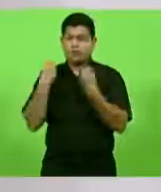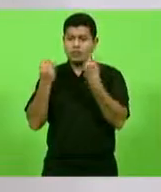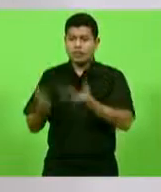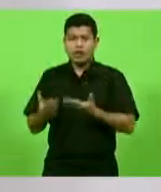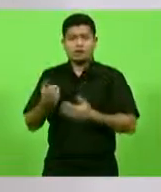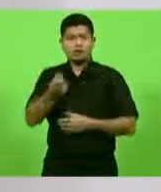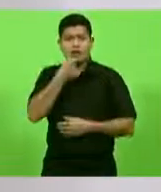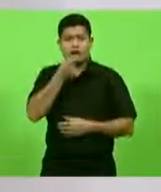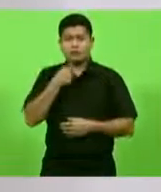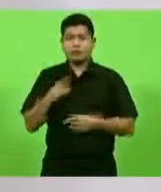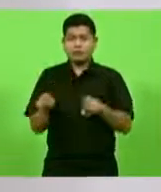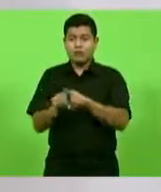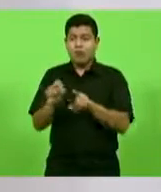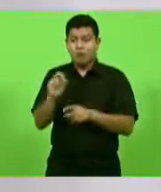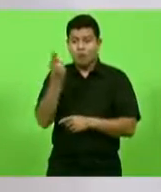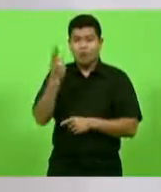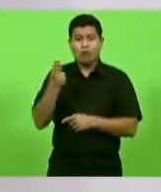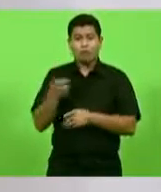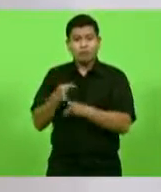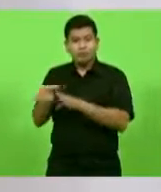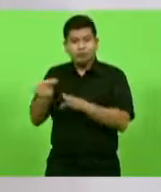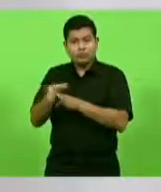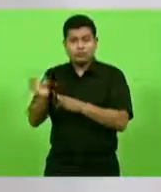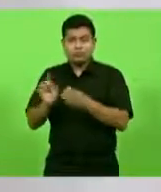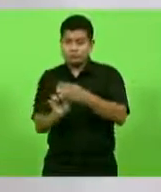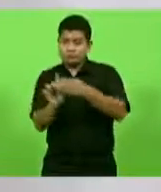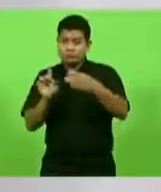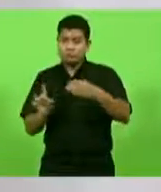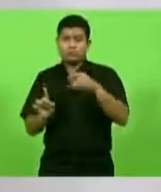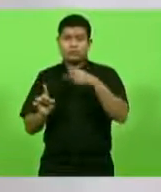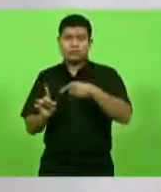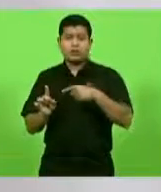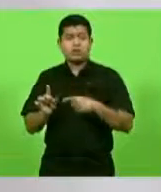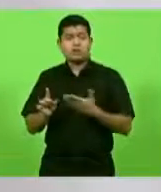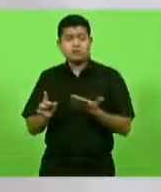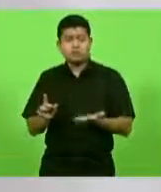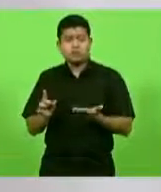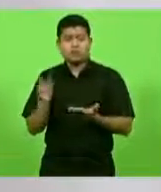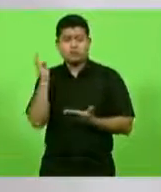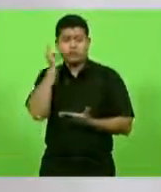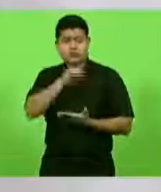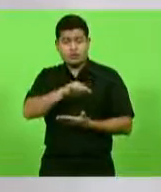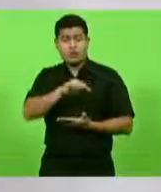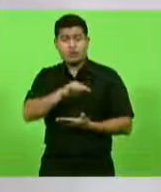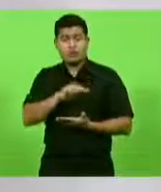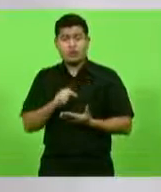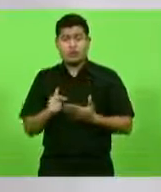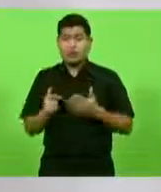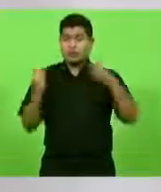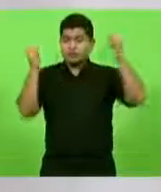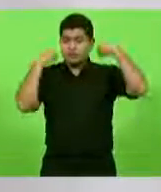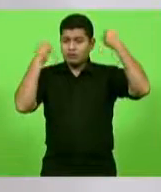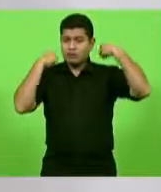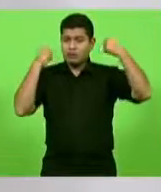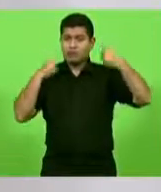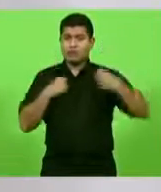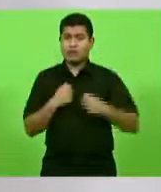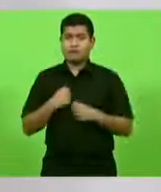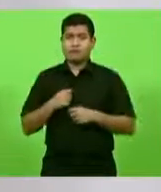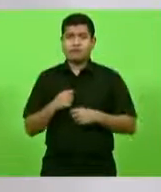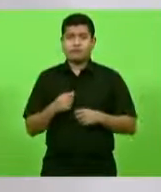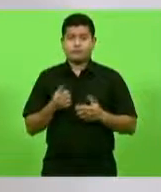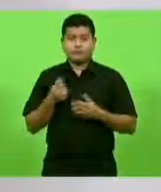isolamento das pessoas e com isso Chapecó fez o milagre de em menos de